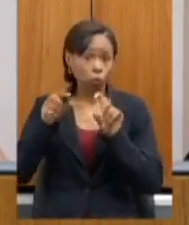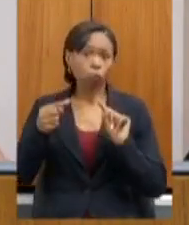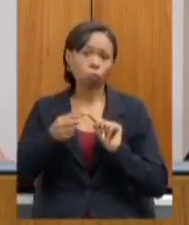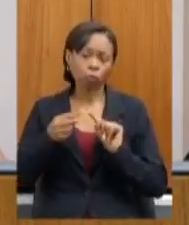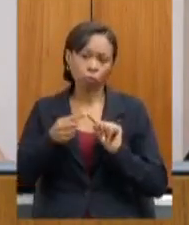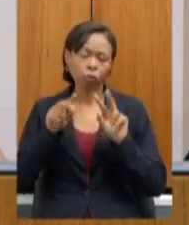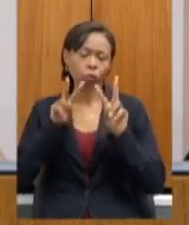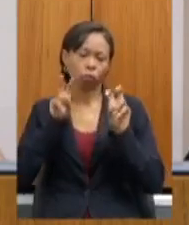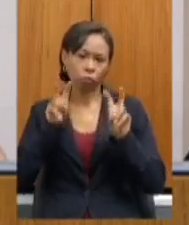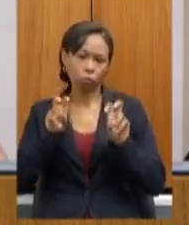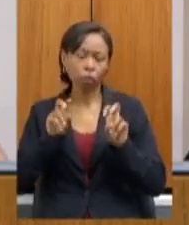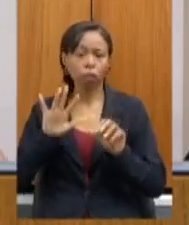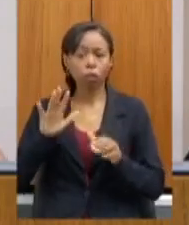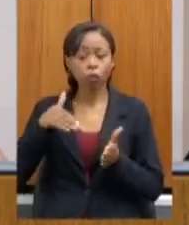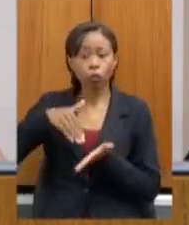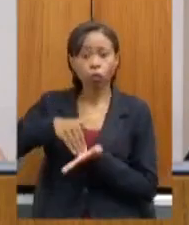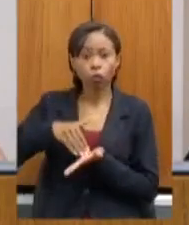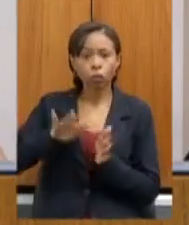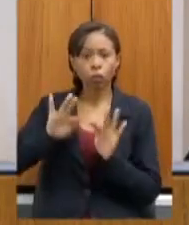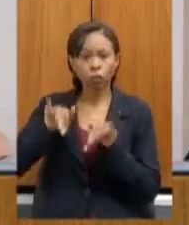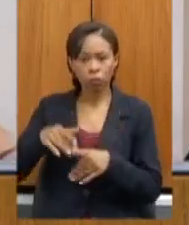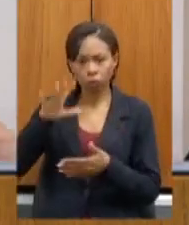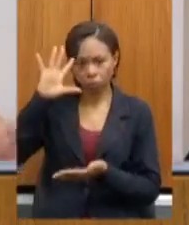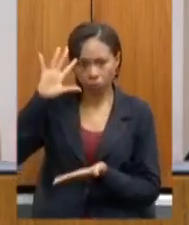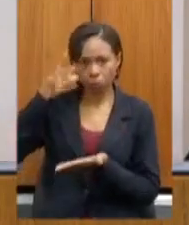deliberados ao final desta reunião.